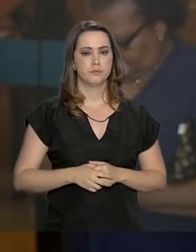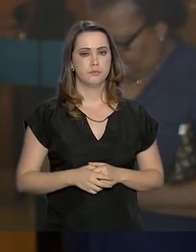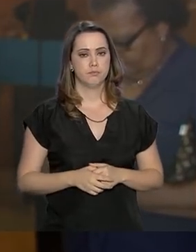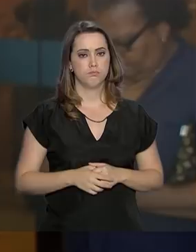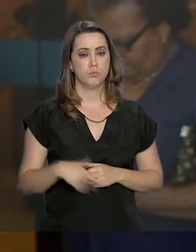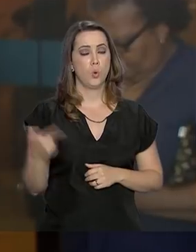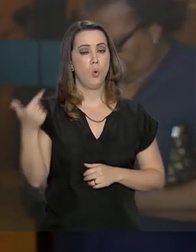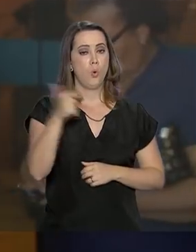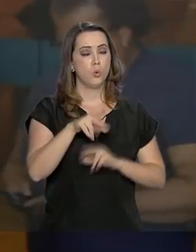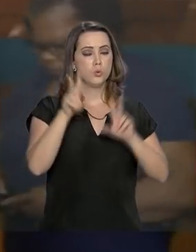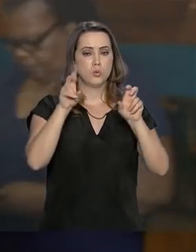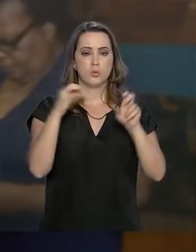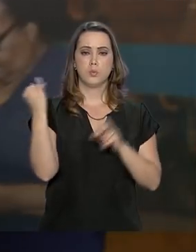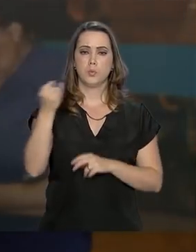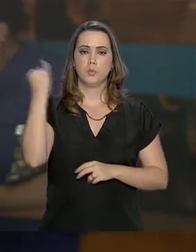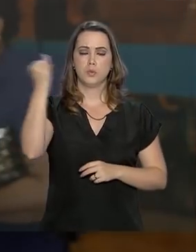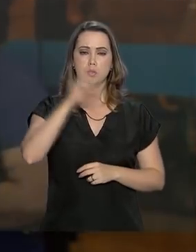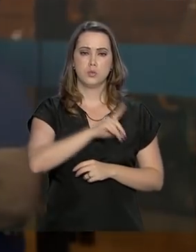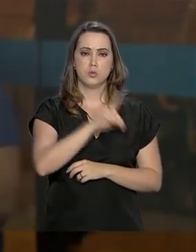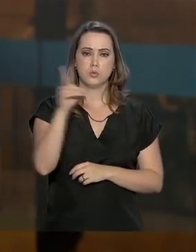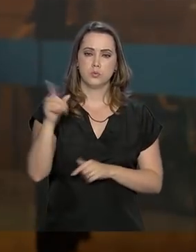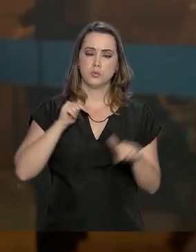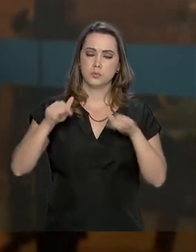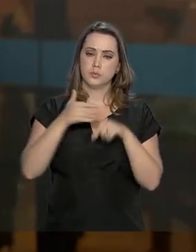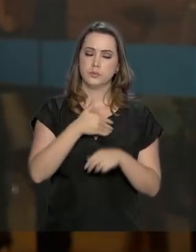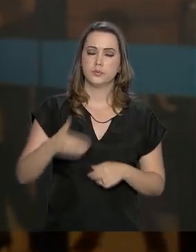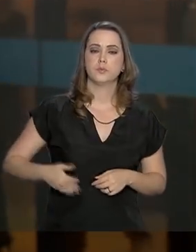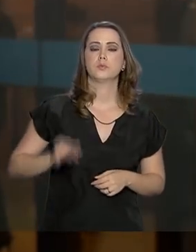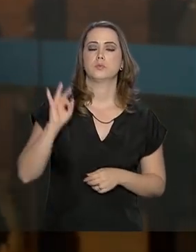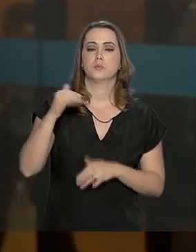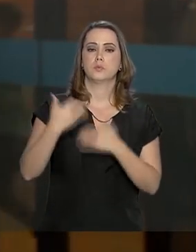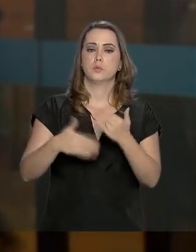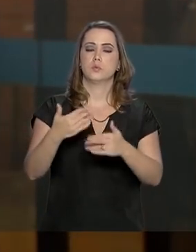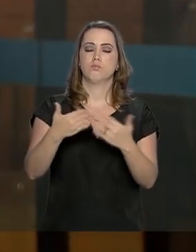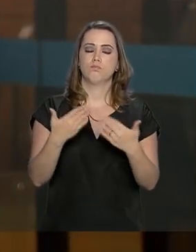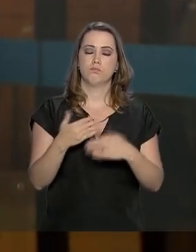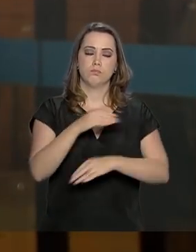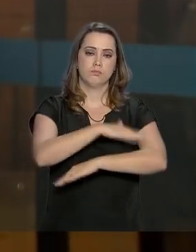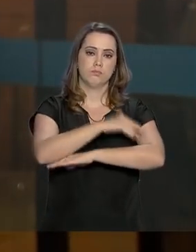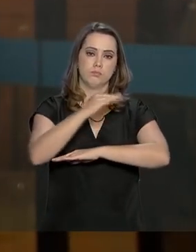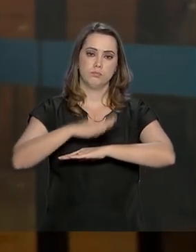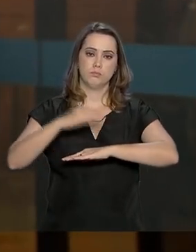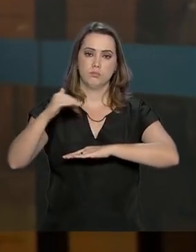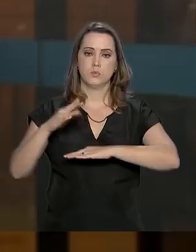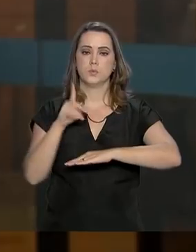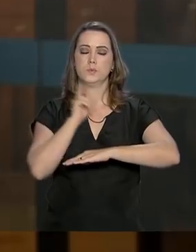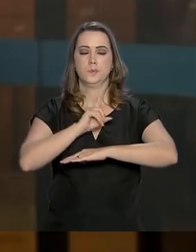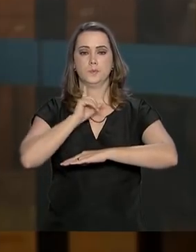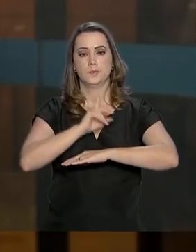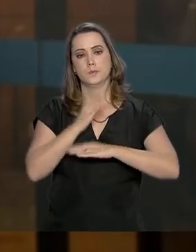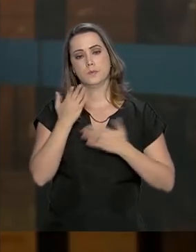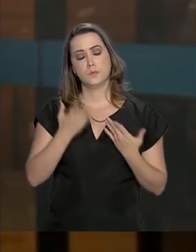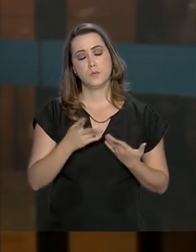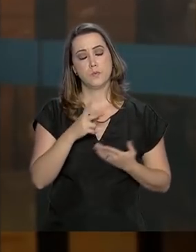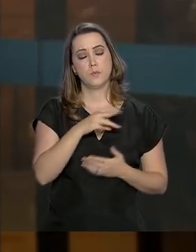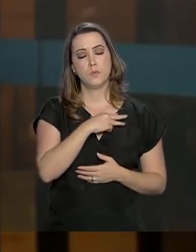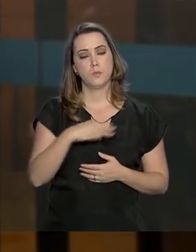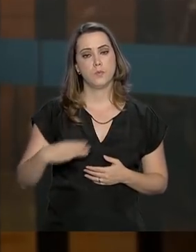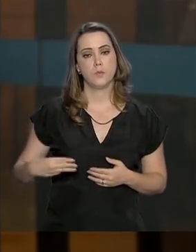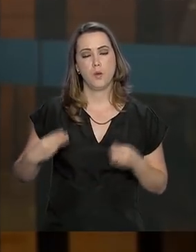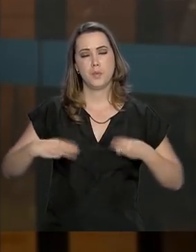Outro tema do dia são as ações do governo federal que seguem em Brumadinho, Minas Gerais. O Ministério da Saúde